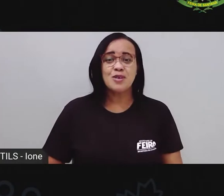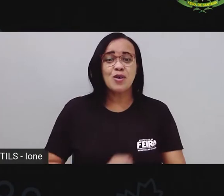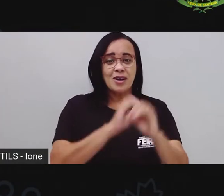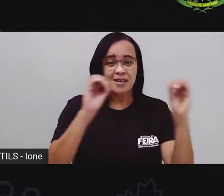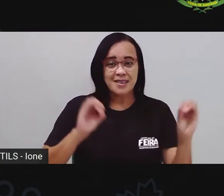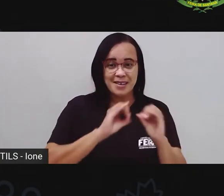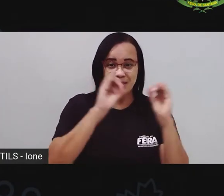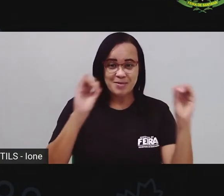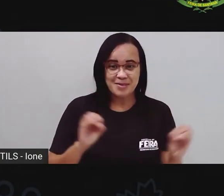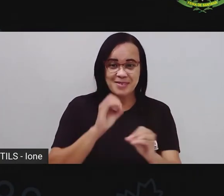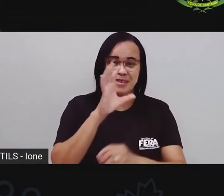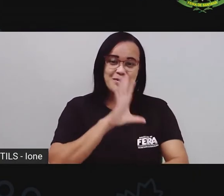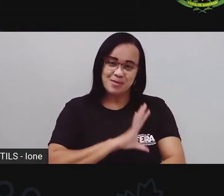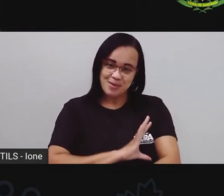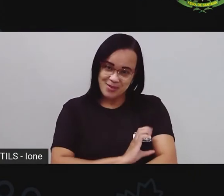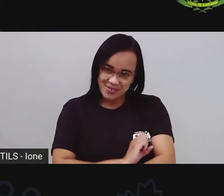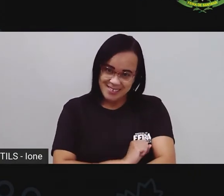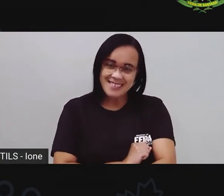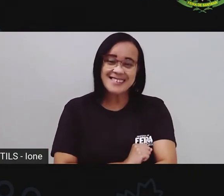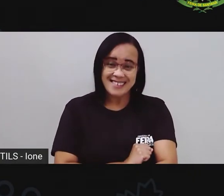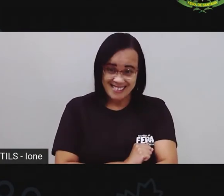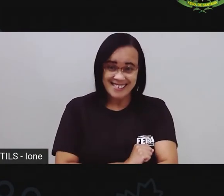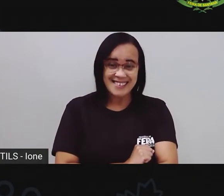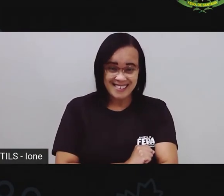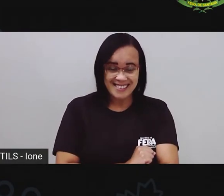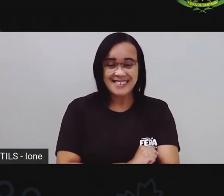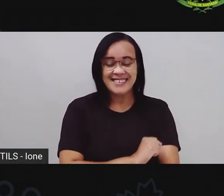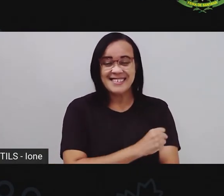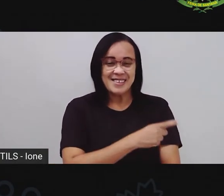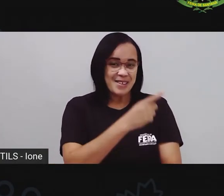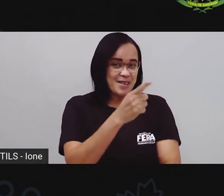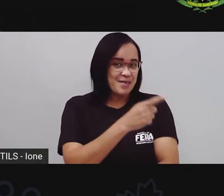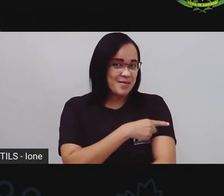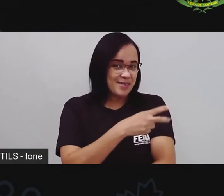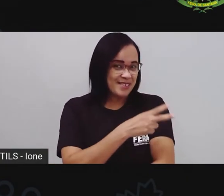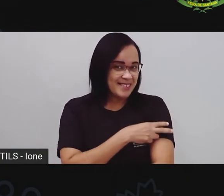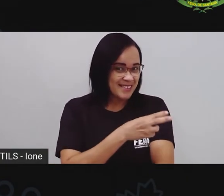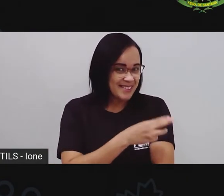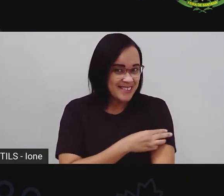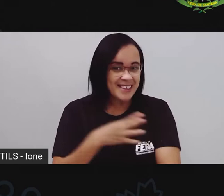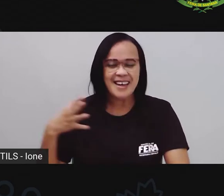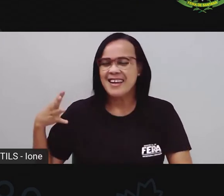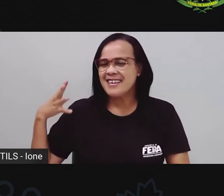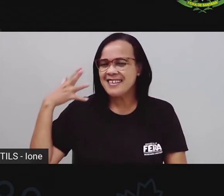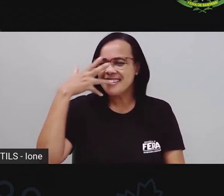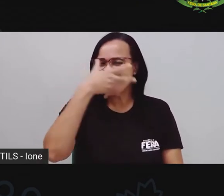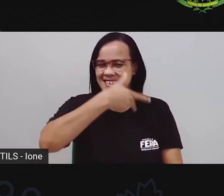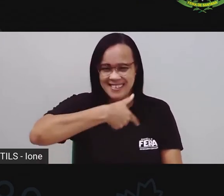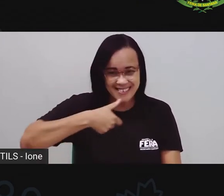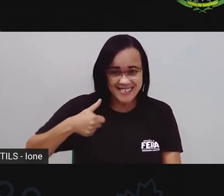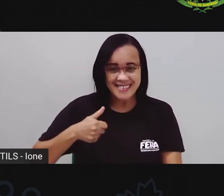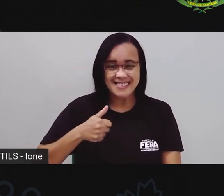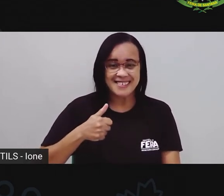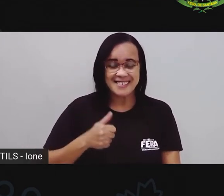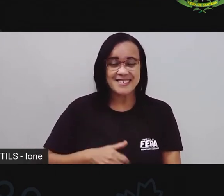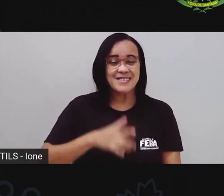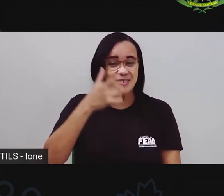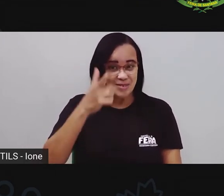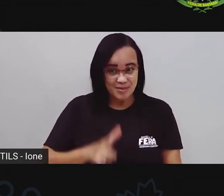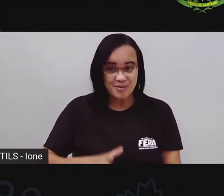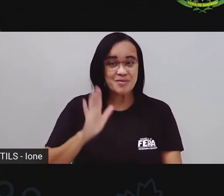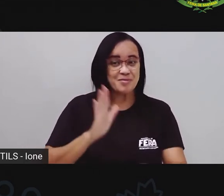Olá, meus amores! Meu terceiro ano lindo e maravilhoso. Mais um momento de